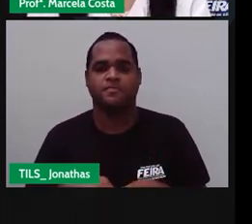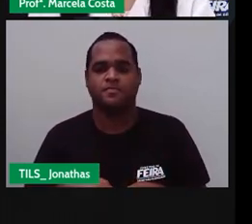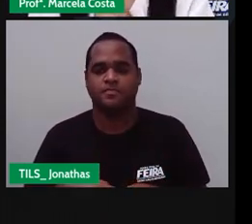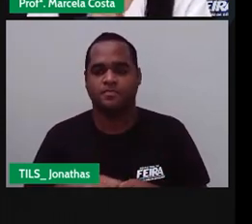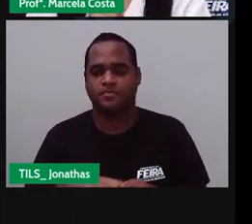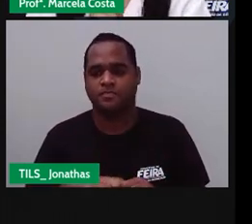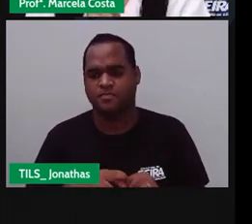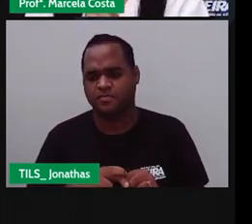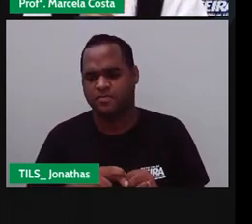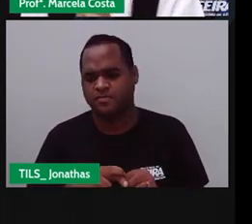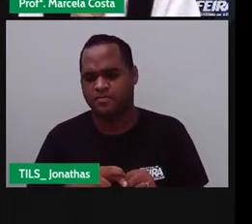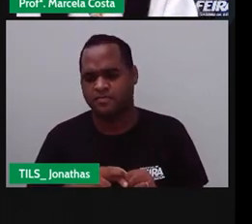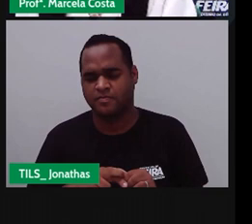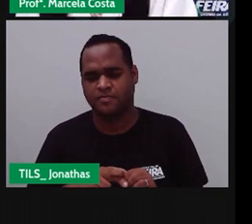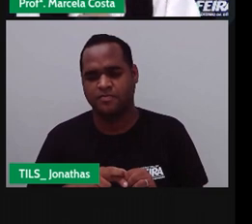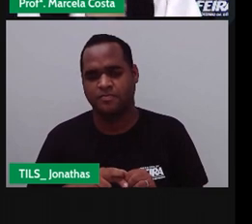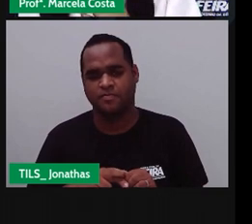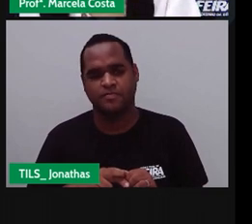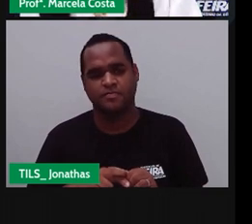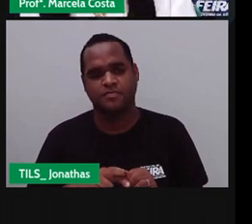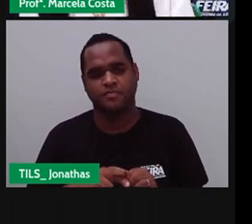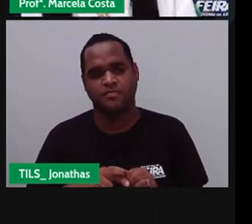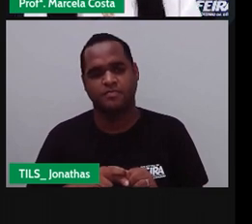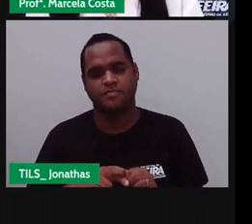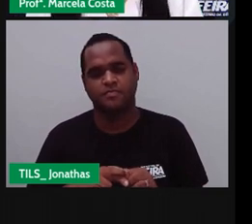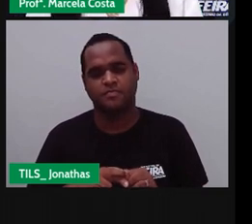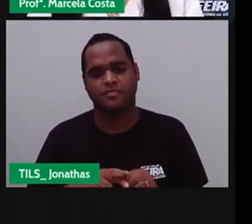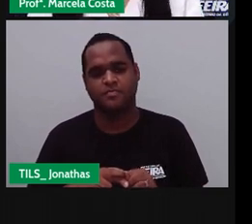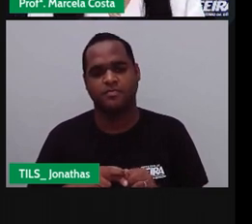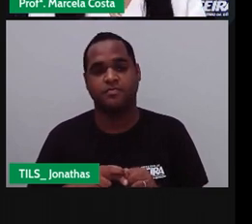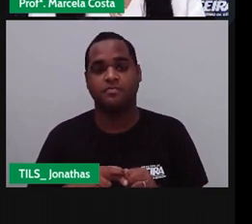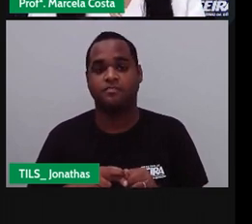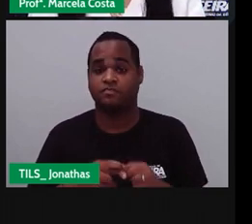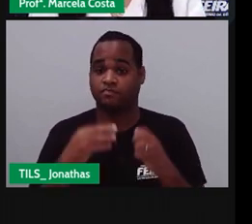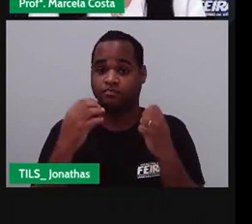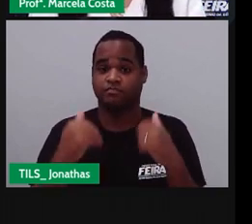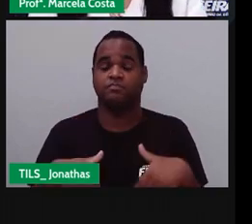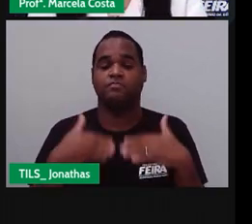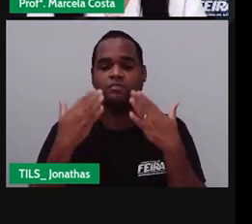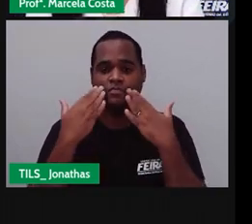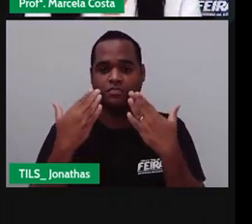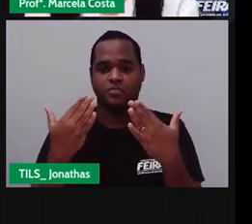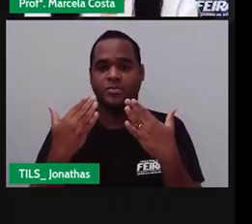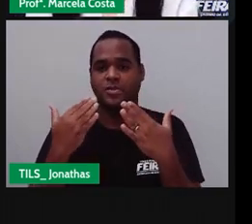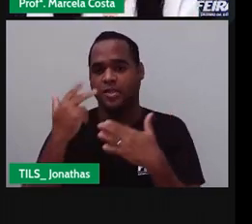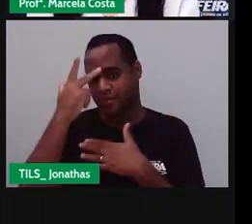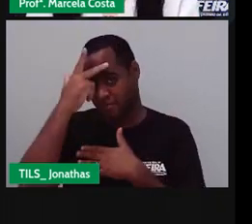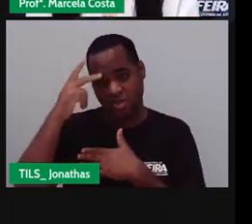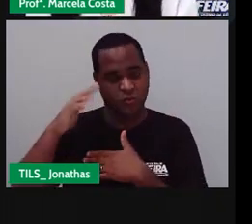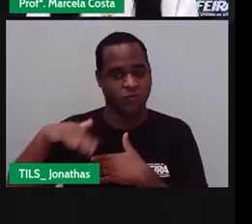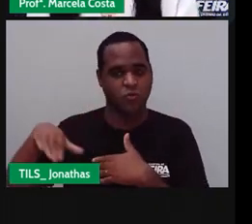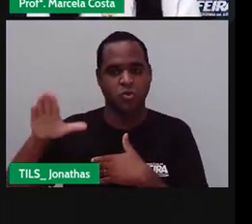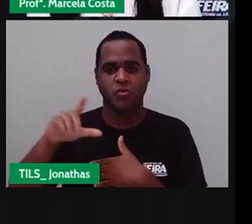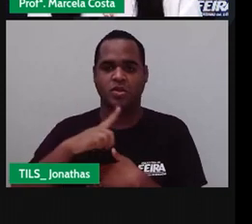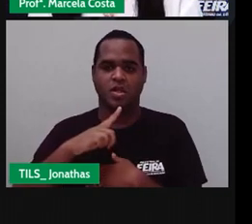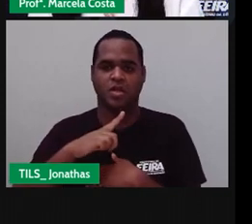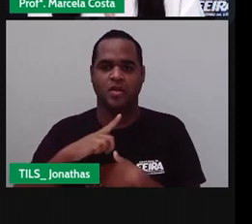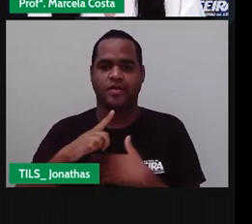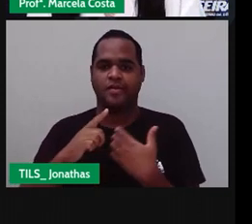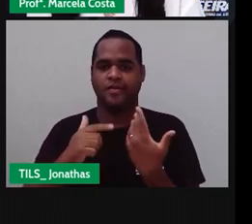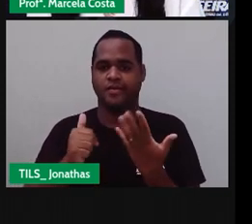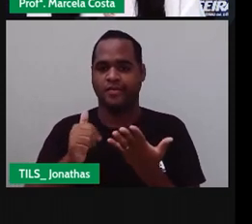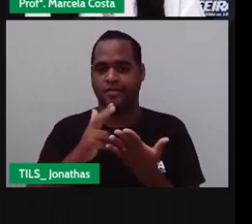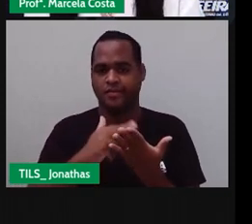E a diversidade Ela foi muito Retratada Pelos artistas A gente Observa isso Em algumas Obras de arte